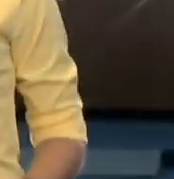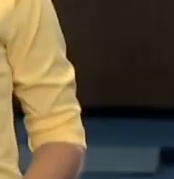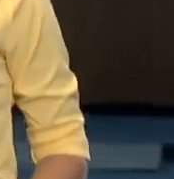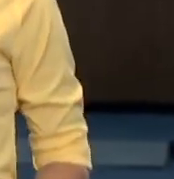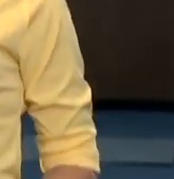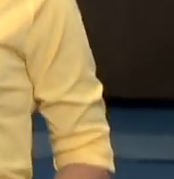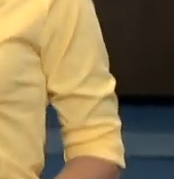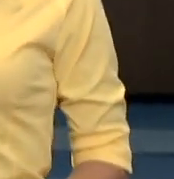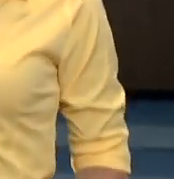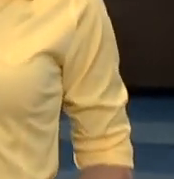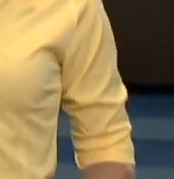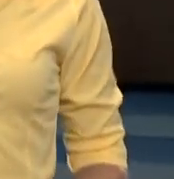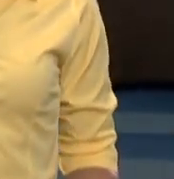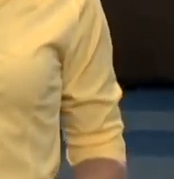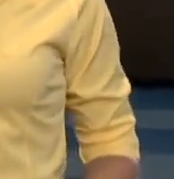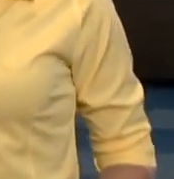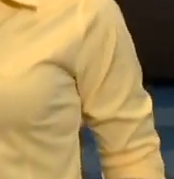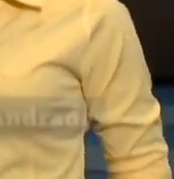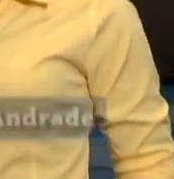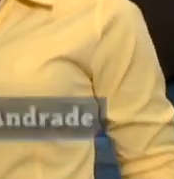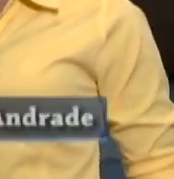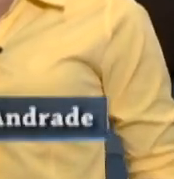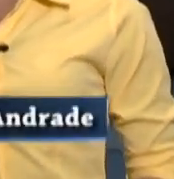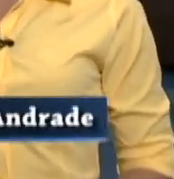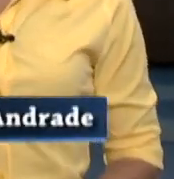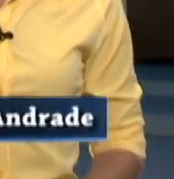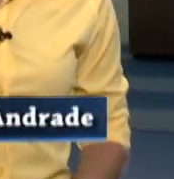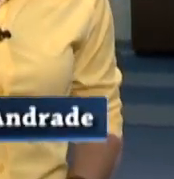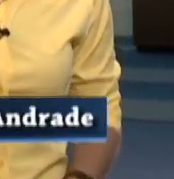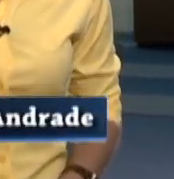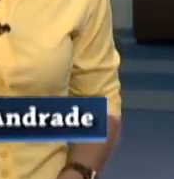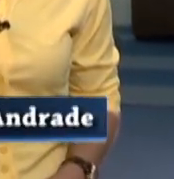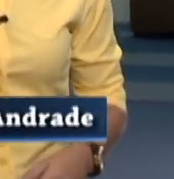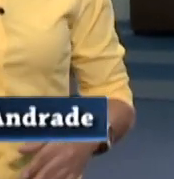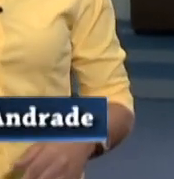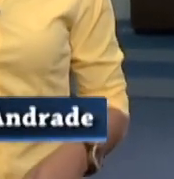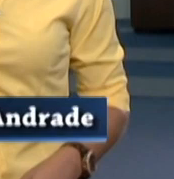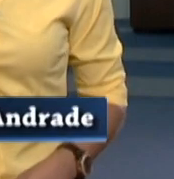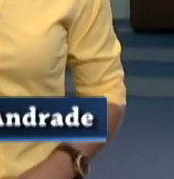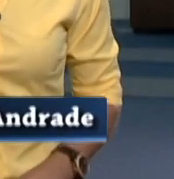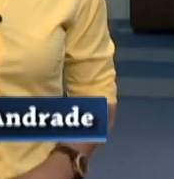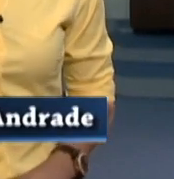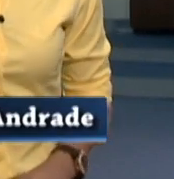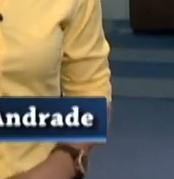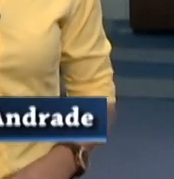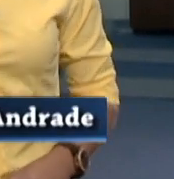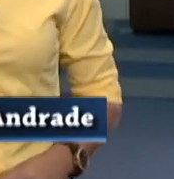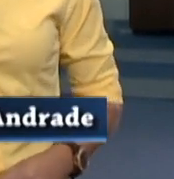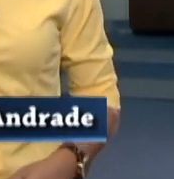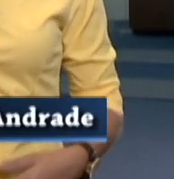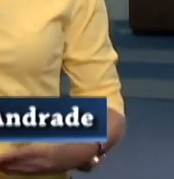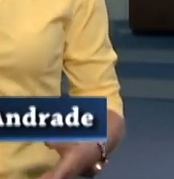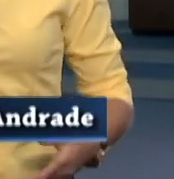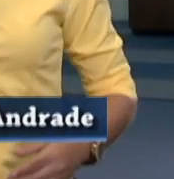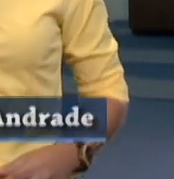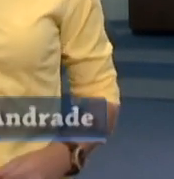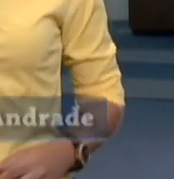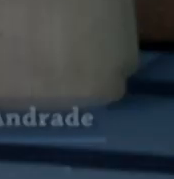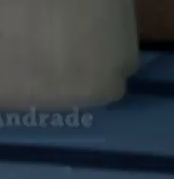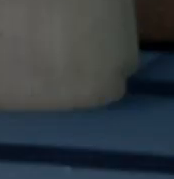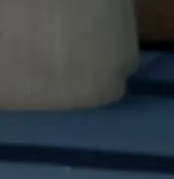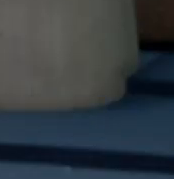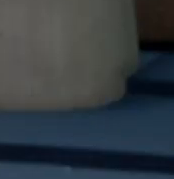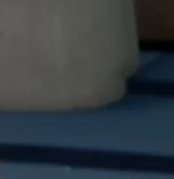Olá, começa agora o Opinião em Debate. Aqui os temas pautados na tribuna da Assembleia Legislativa ganham